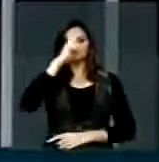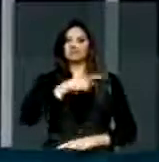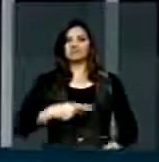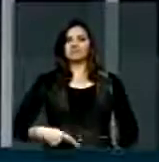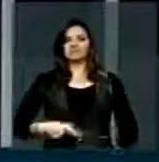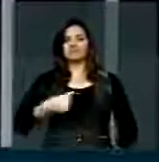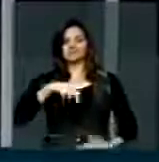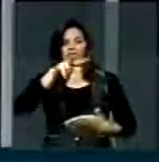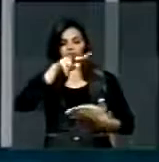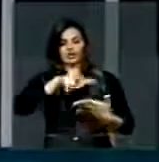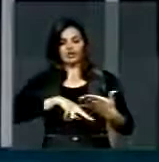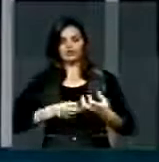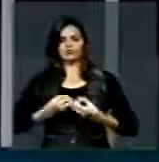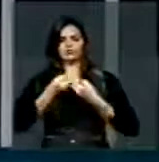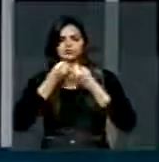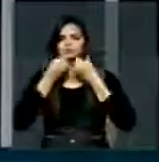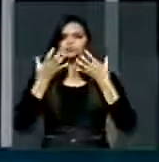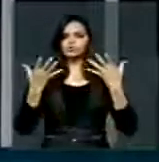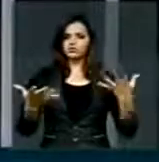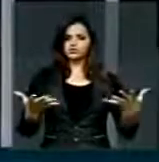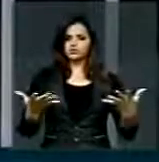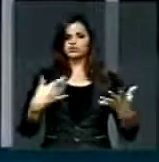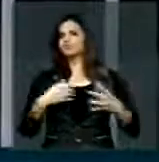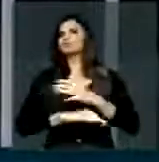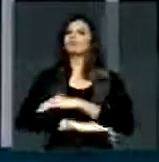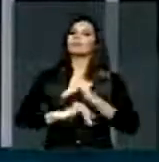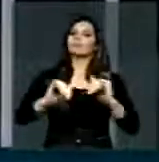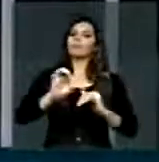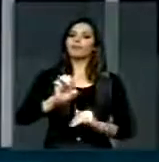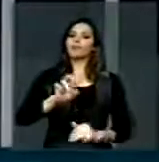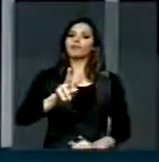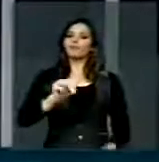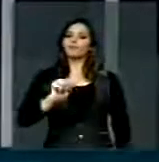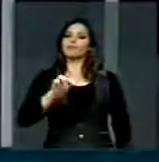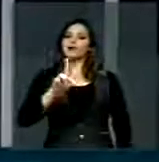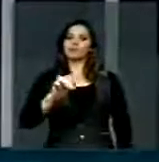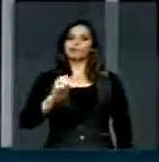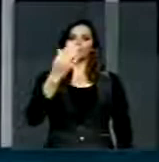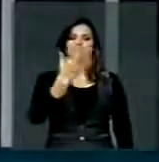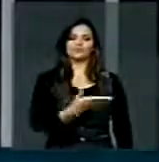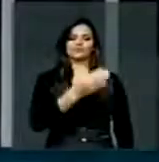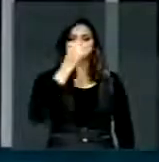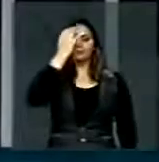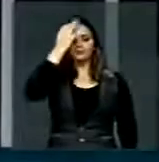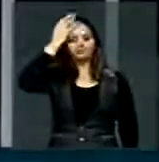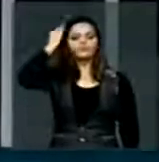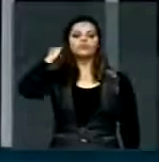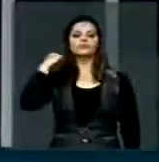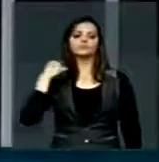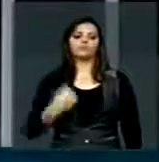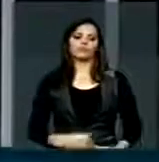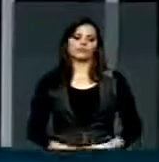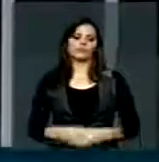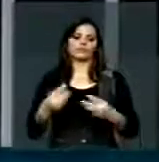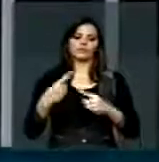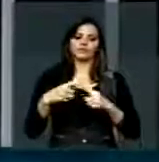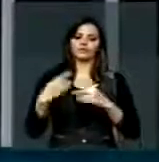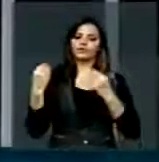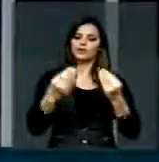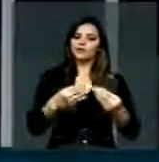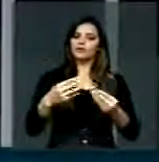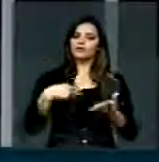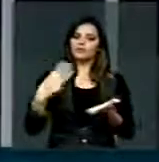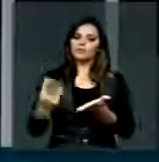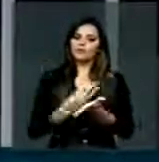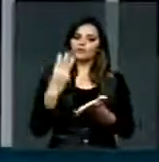desabafo, a mensagem de Evaldo Júnior, ao Evaldo Júnior. Ao entregar a sua monografia